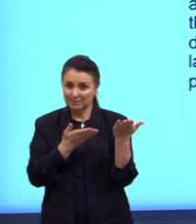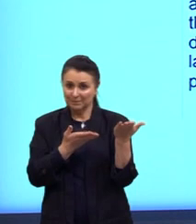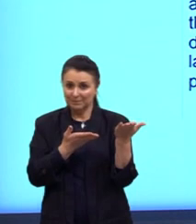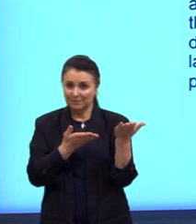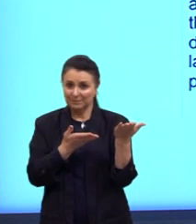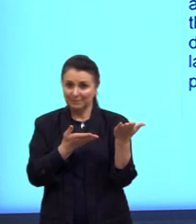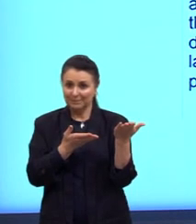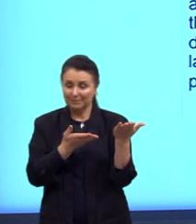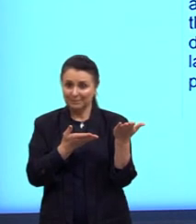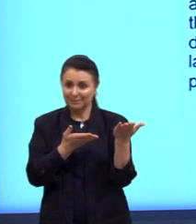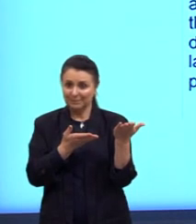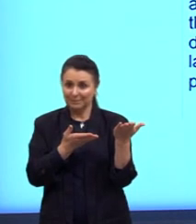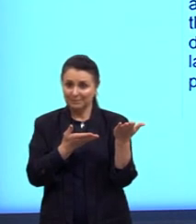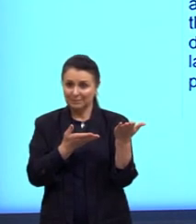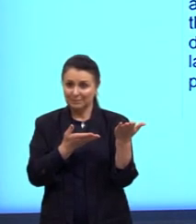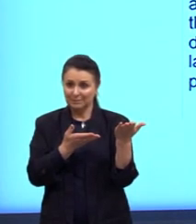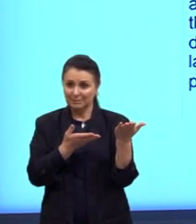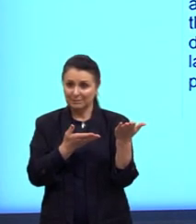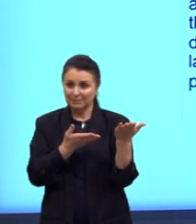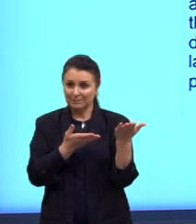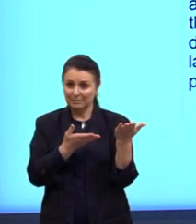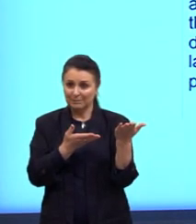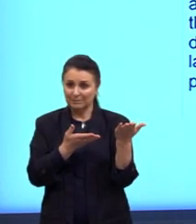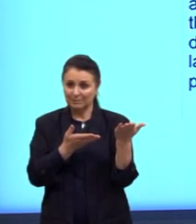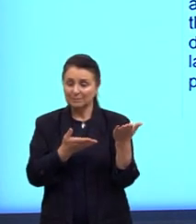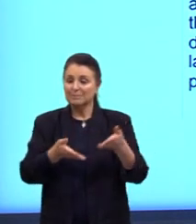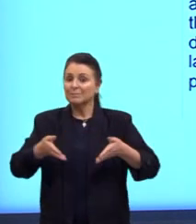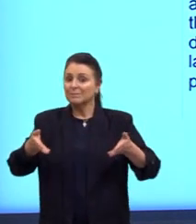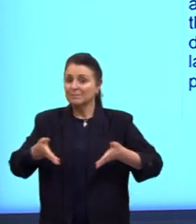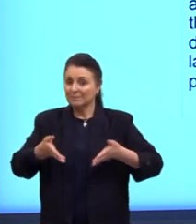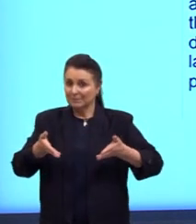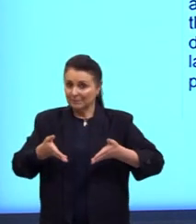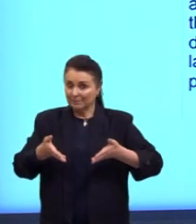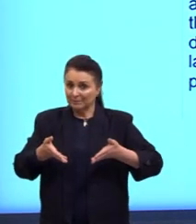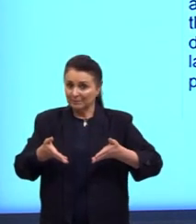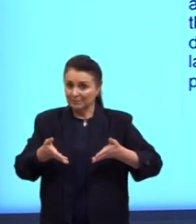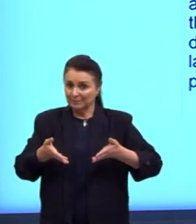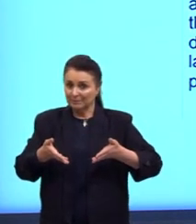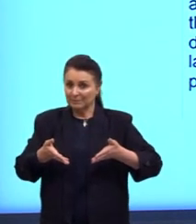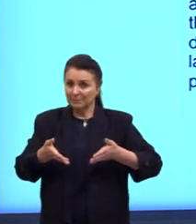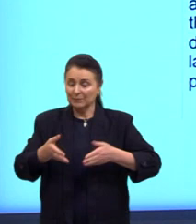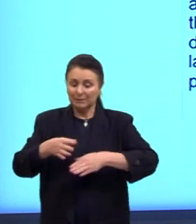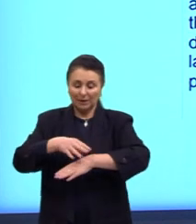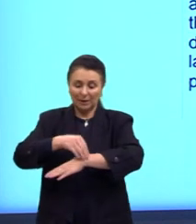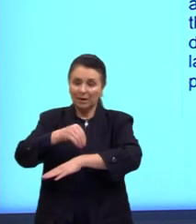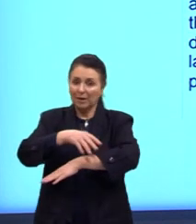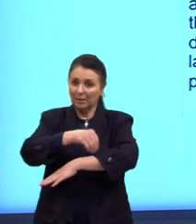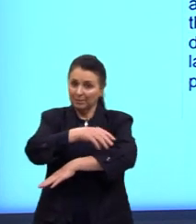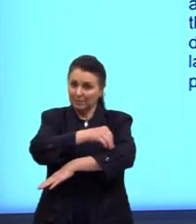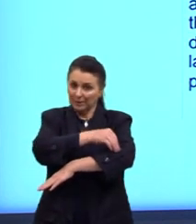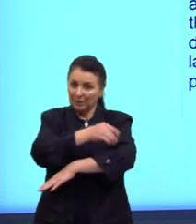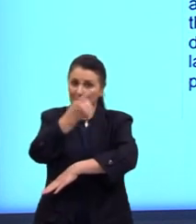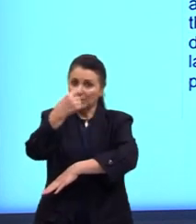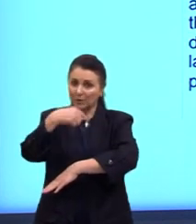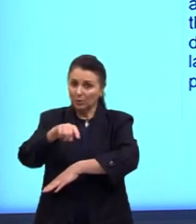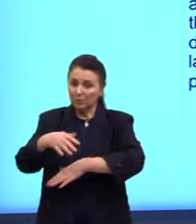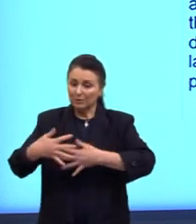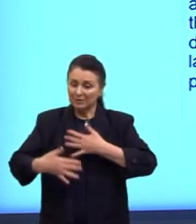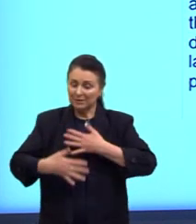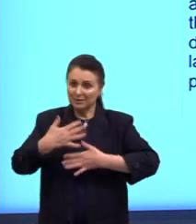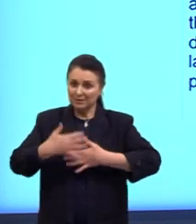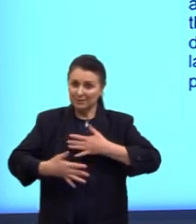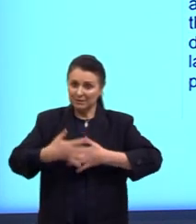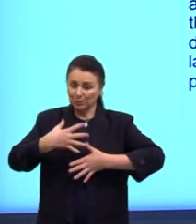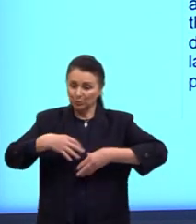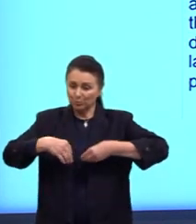inkjet. Ó, no momento, a pele e outros tecidos moles